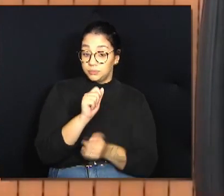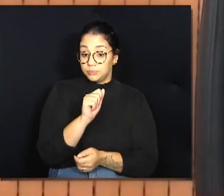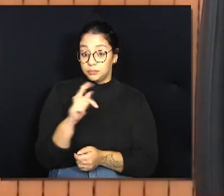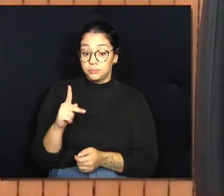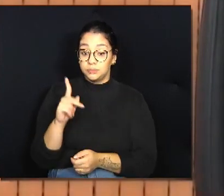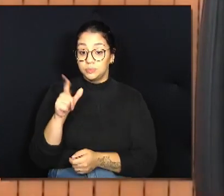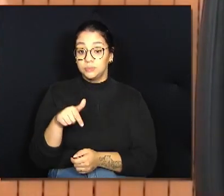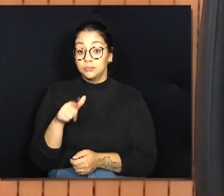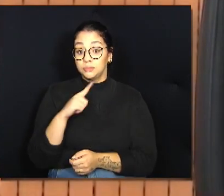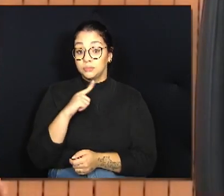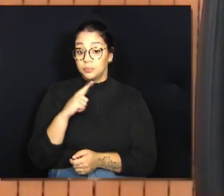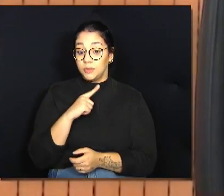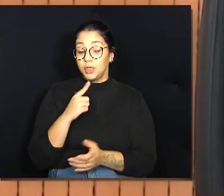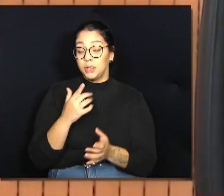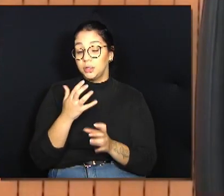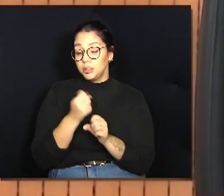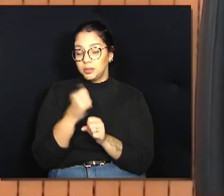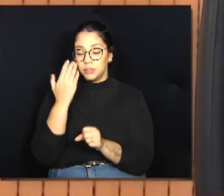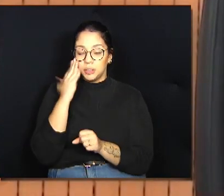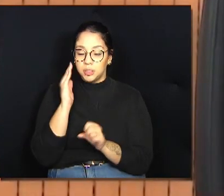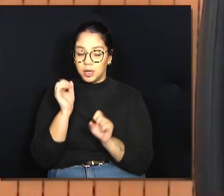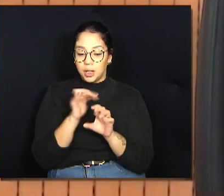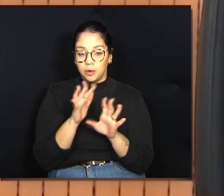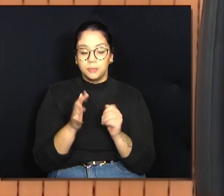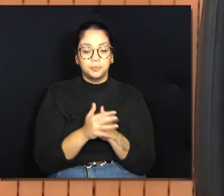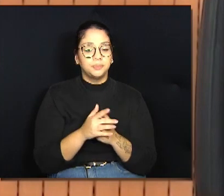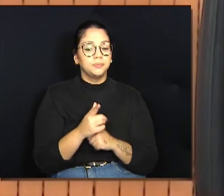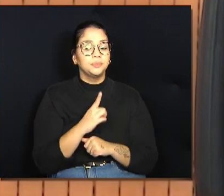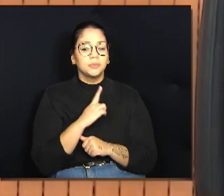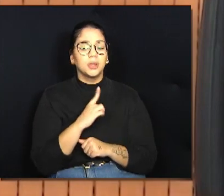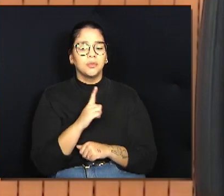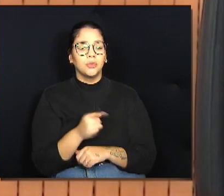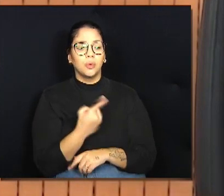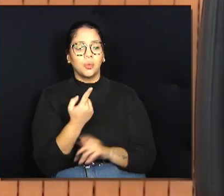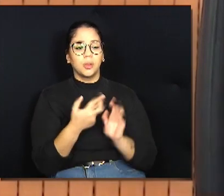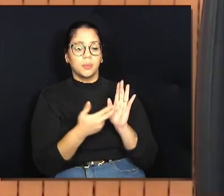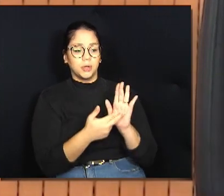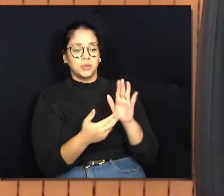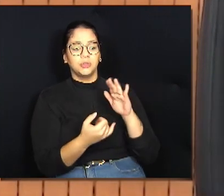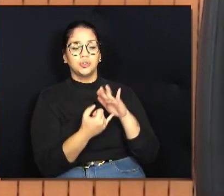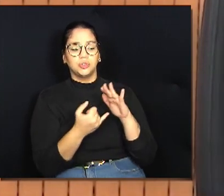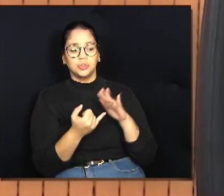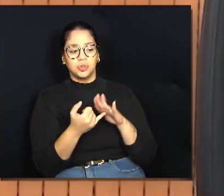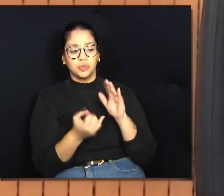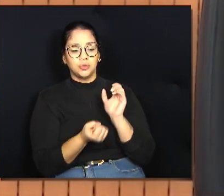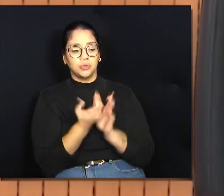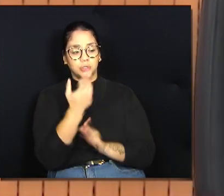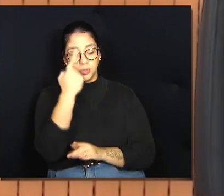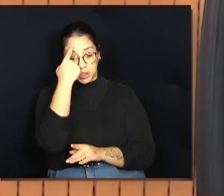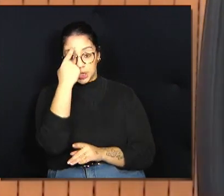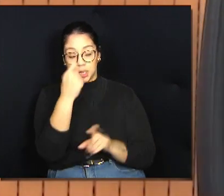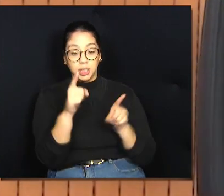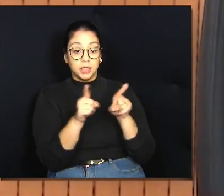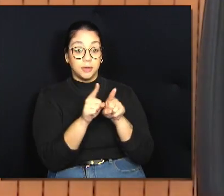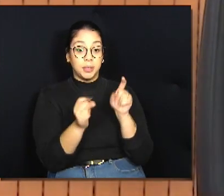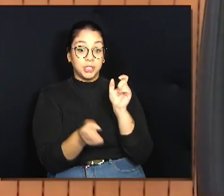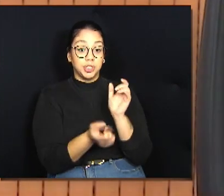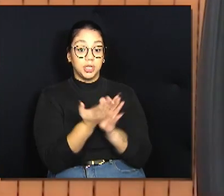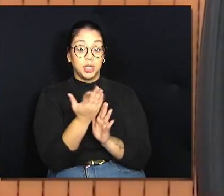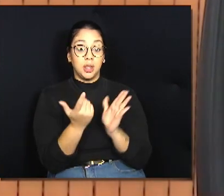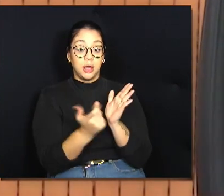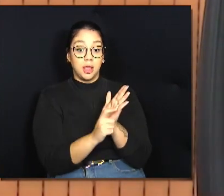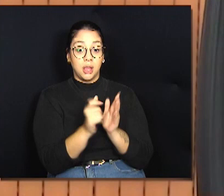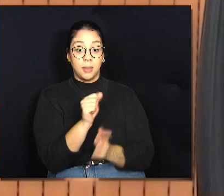foi numa das discussões com o representante de uma entidade que surgiu a ideia, talvez até de se criar um aplicativo,